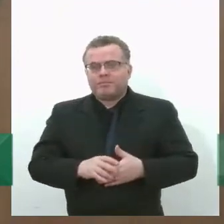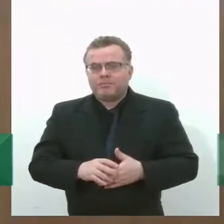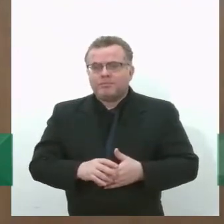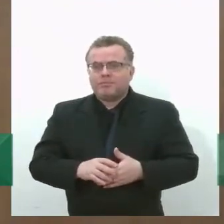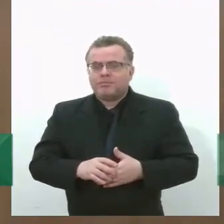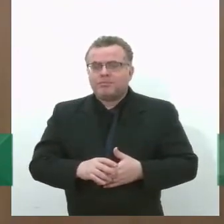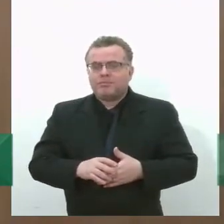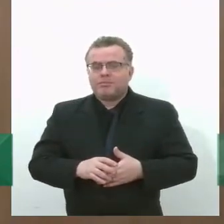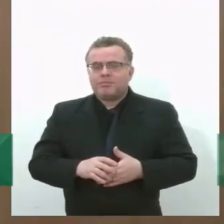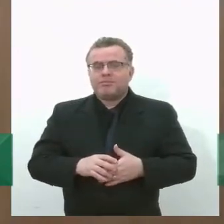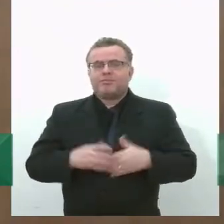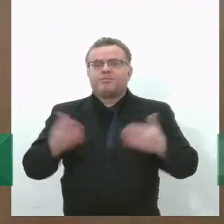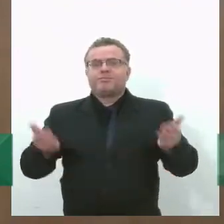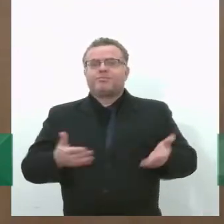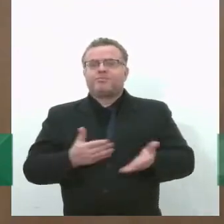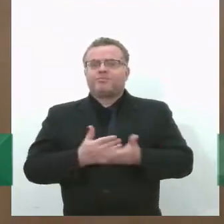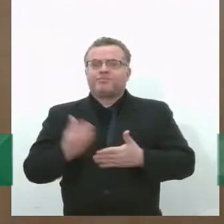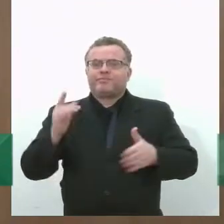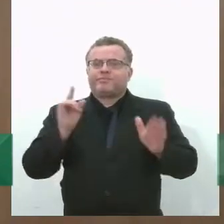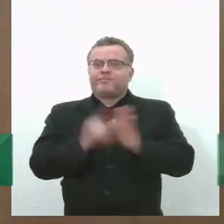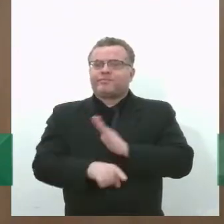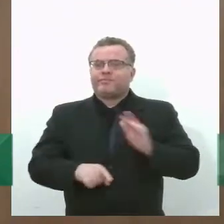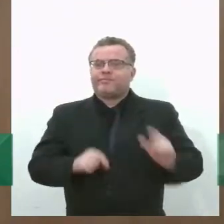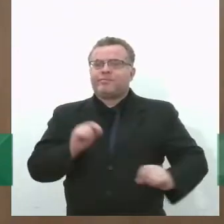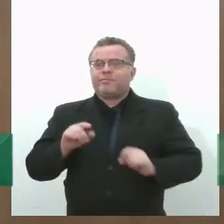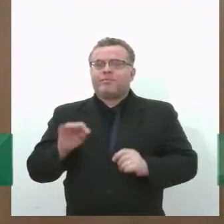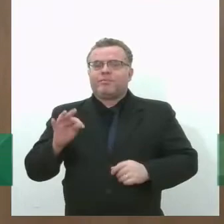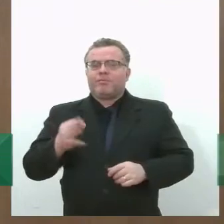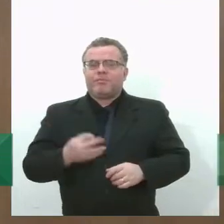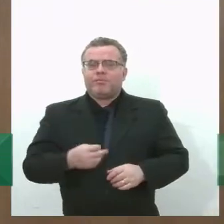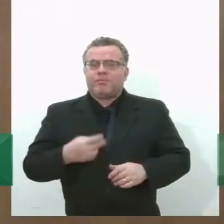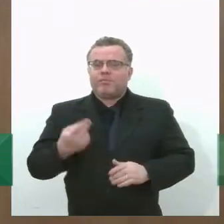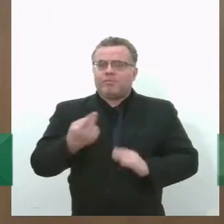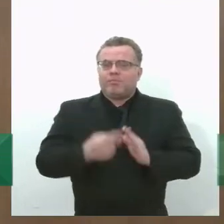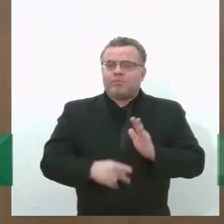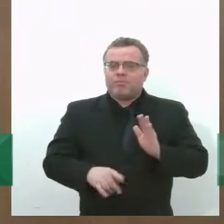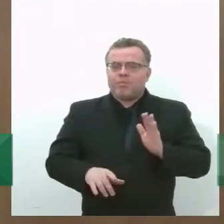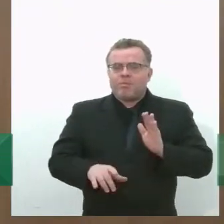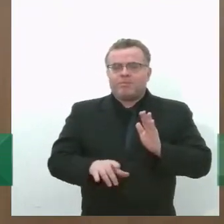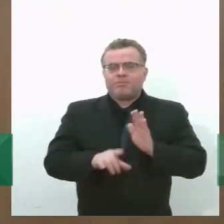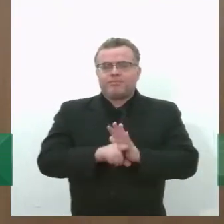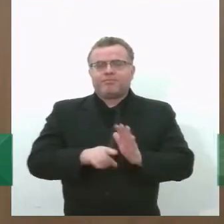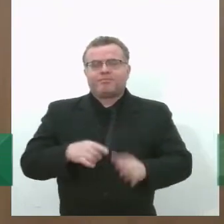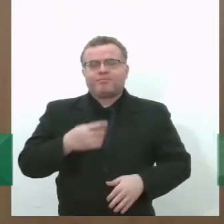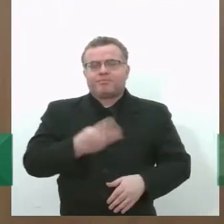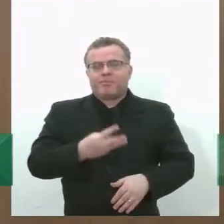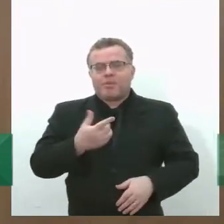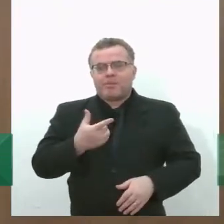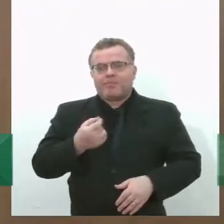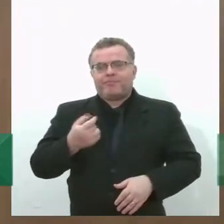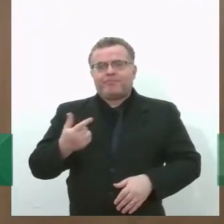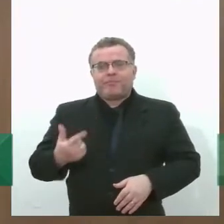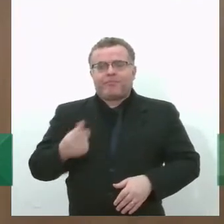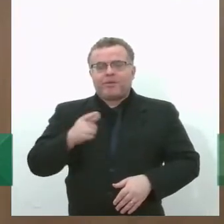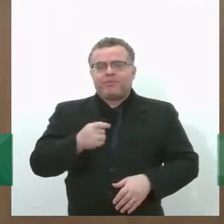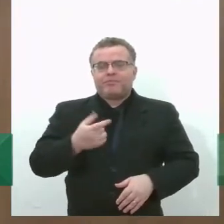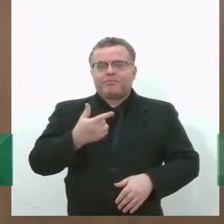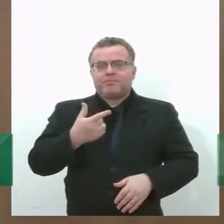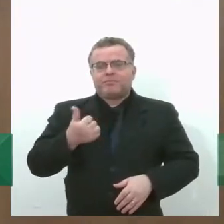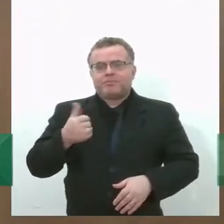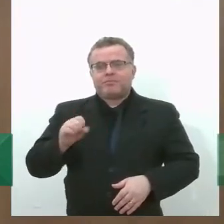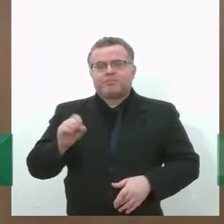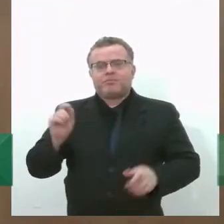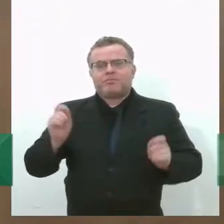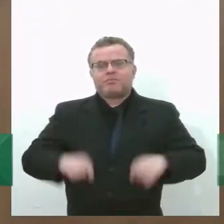Vou começar a pergunta, é para todos, né? O projeto 302 de 2018 quer incentivar empresas que produzem